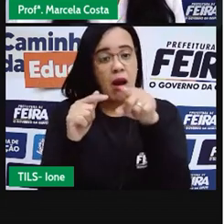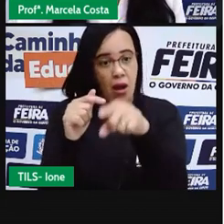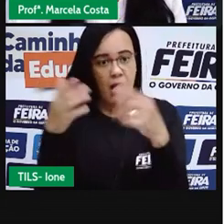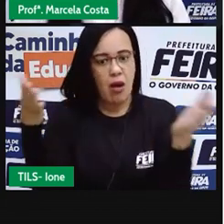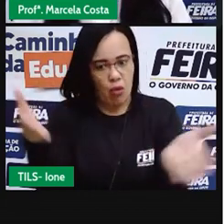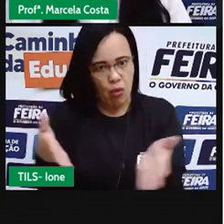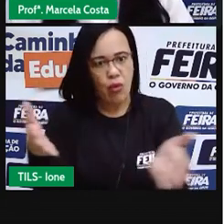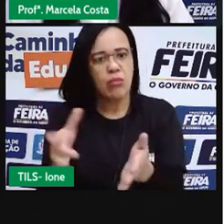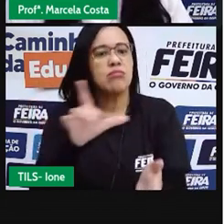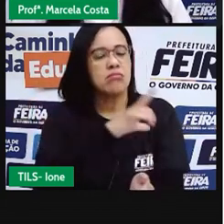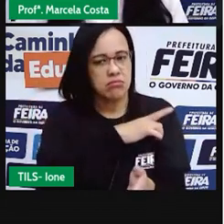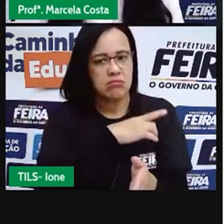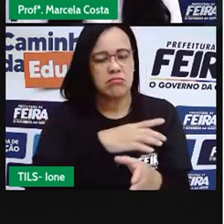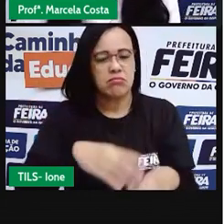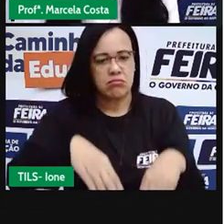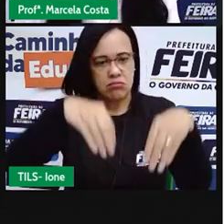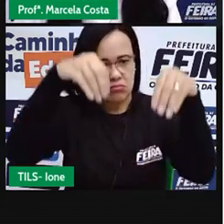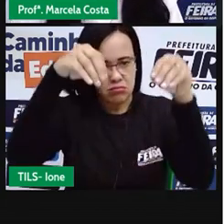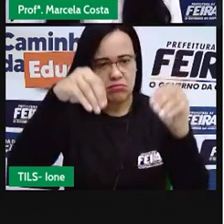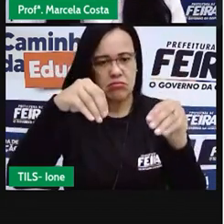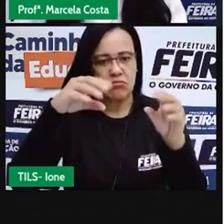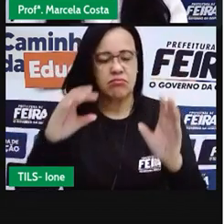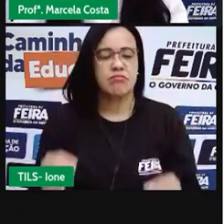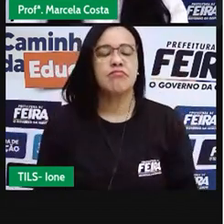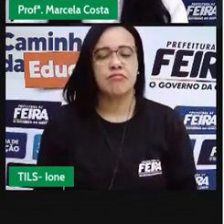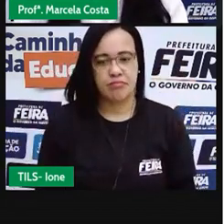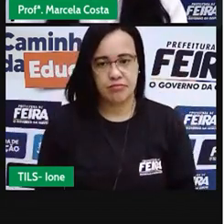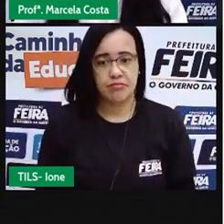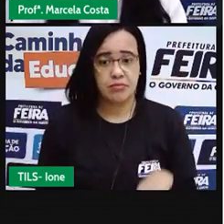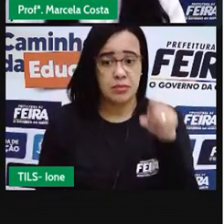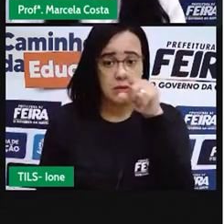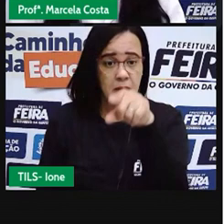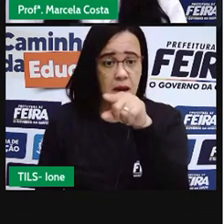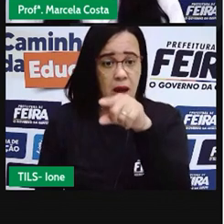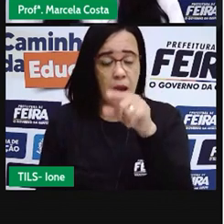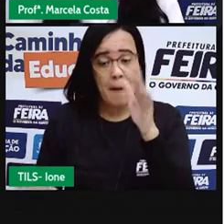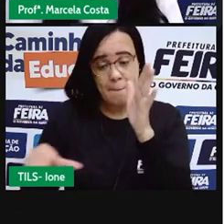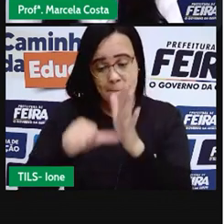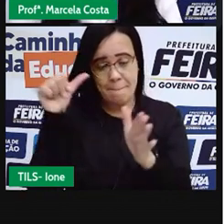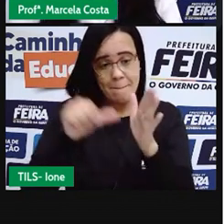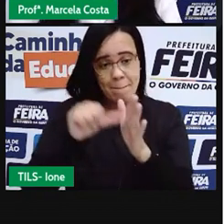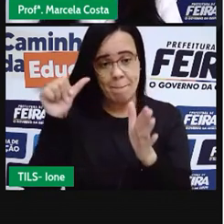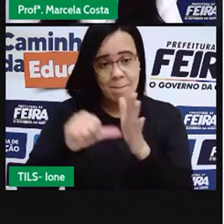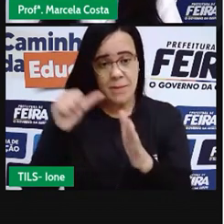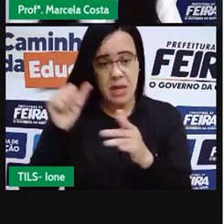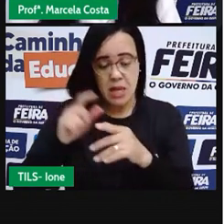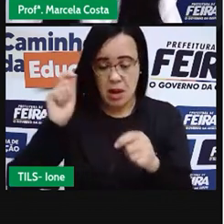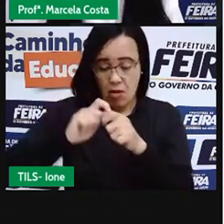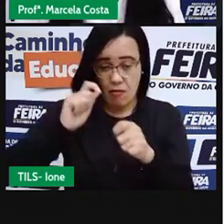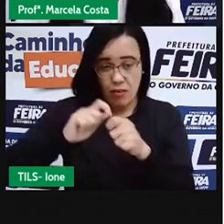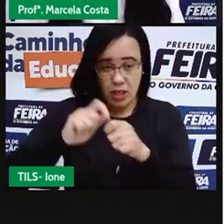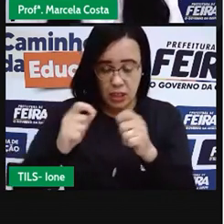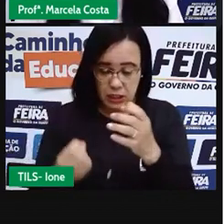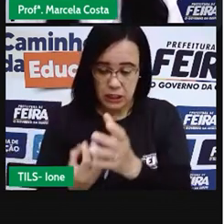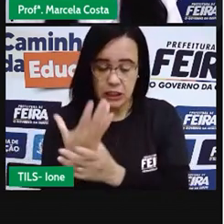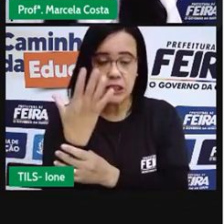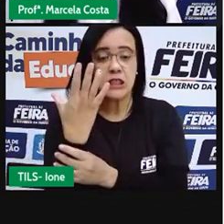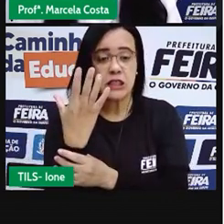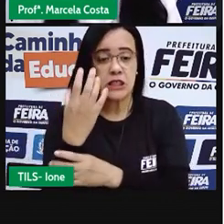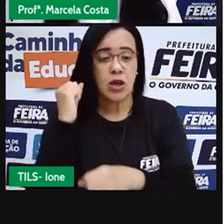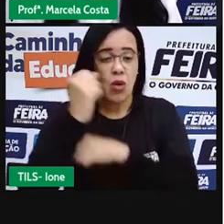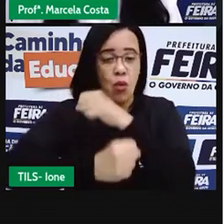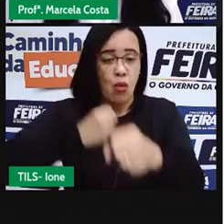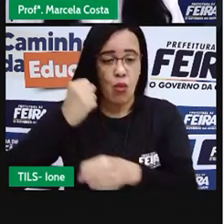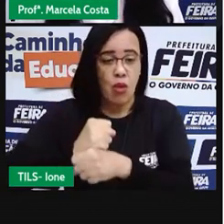A Igreja Senhor dos Passos, dentro da sua primeira instalação, foi criada lá no ano de 1850,